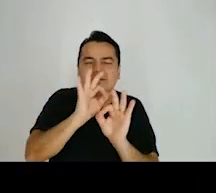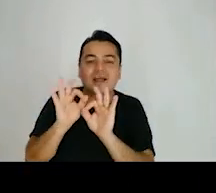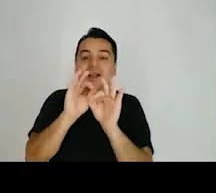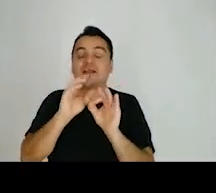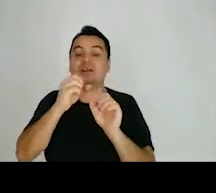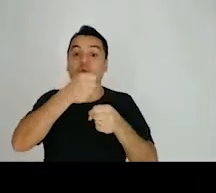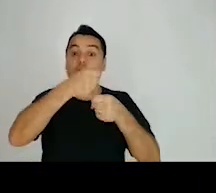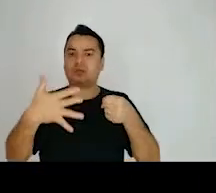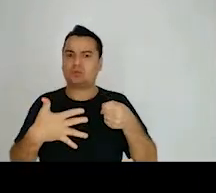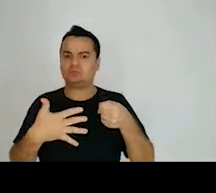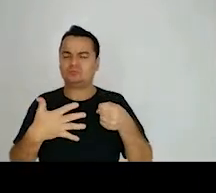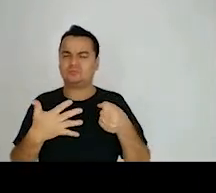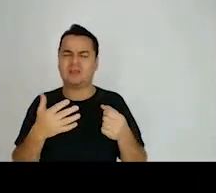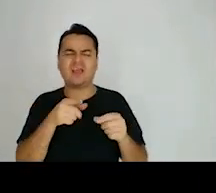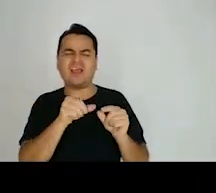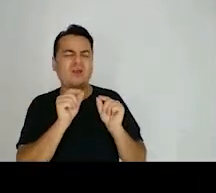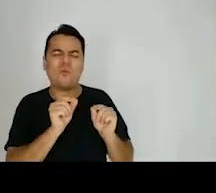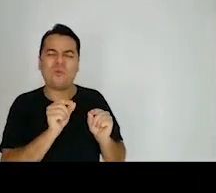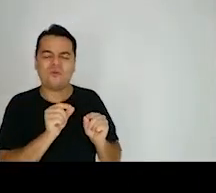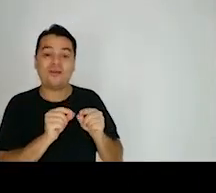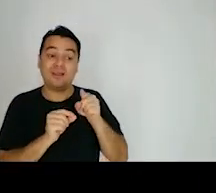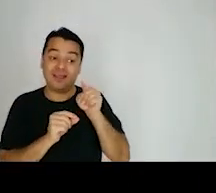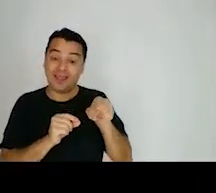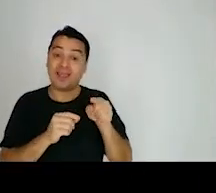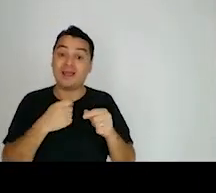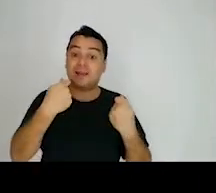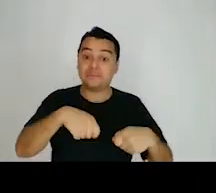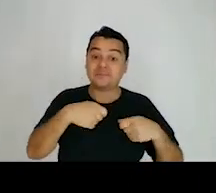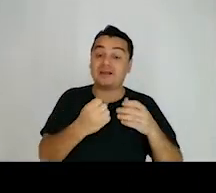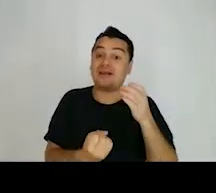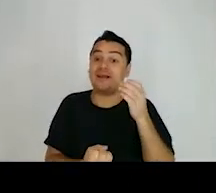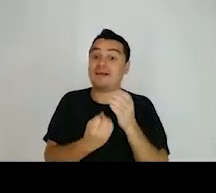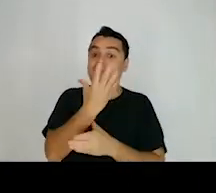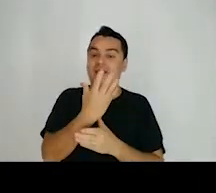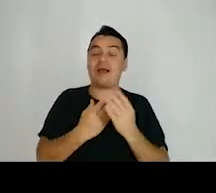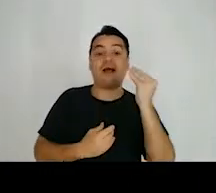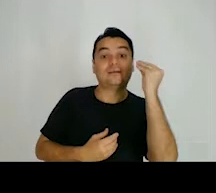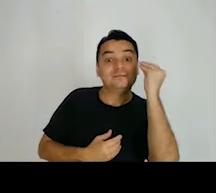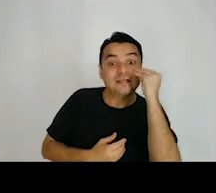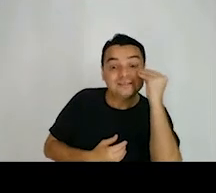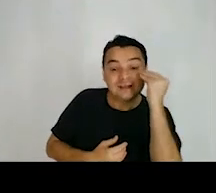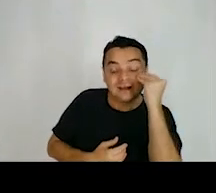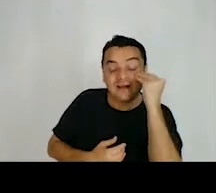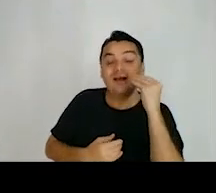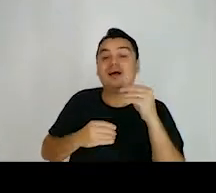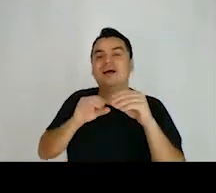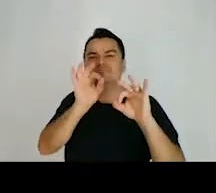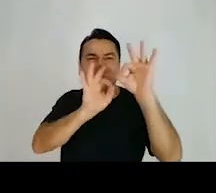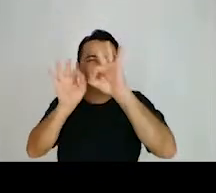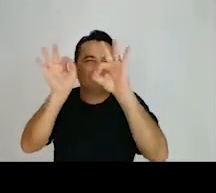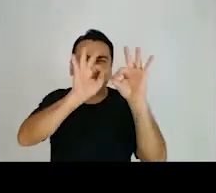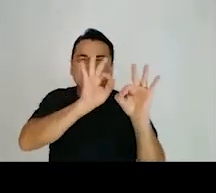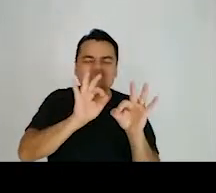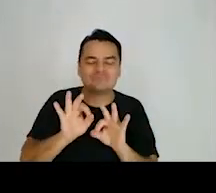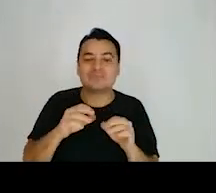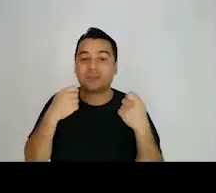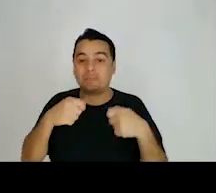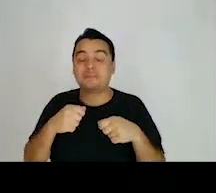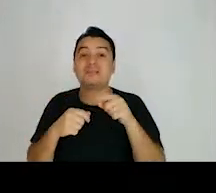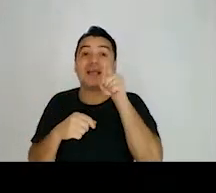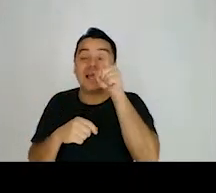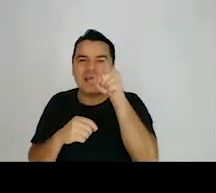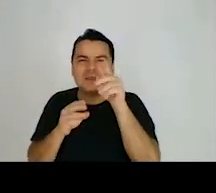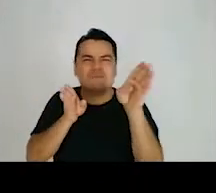responsável por elaborar, revisar e testar o conteúdo da interface com os usuários, até que eles sejam intuitivos o